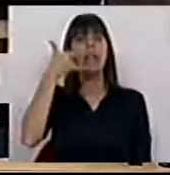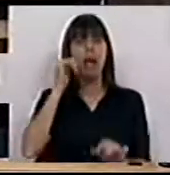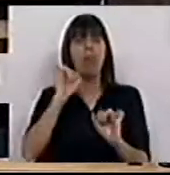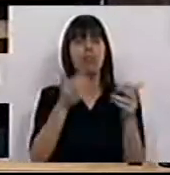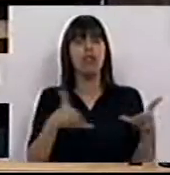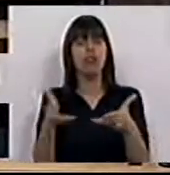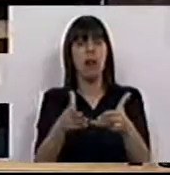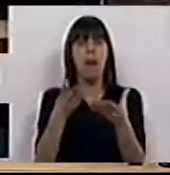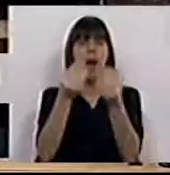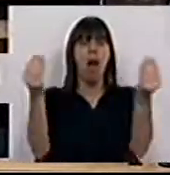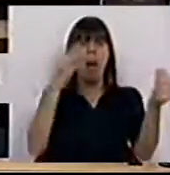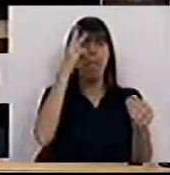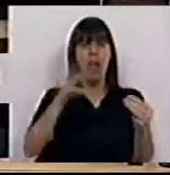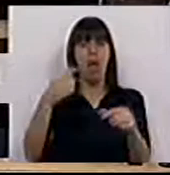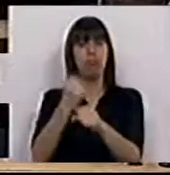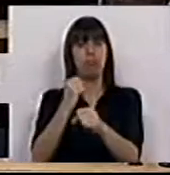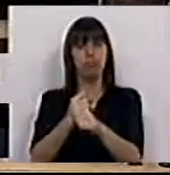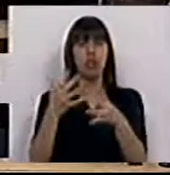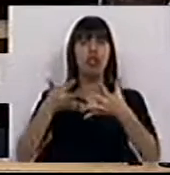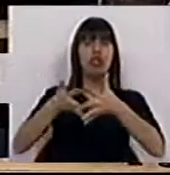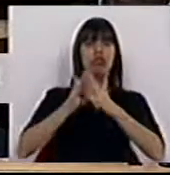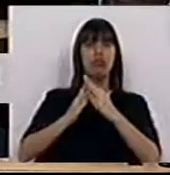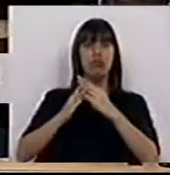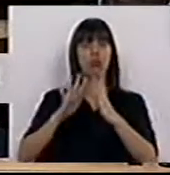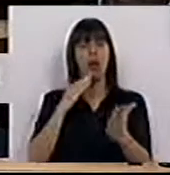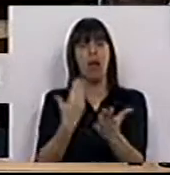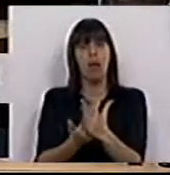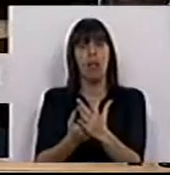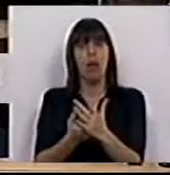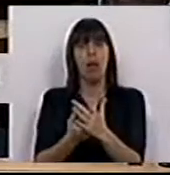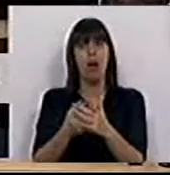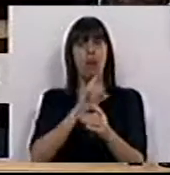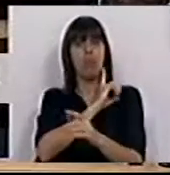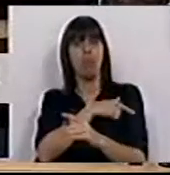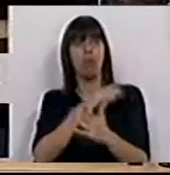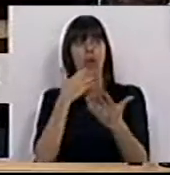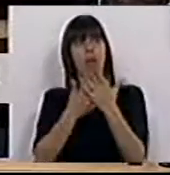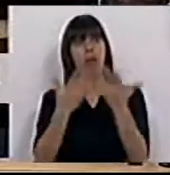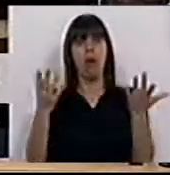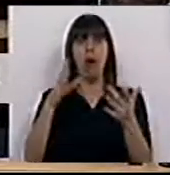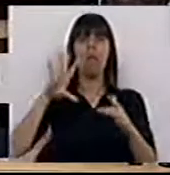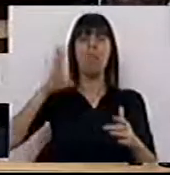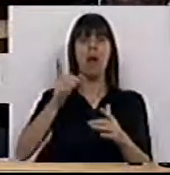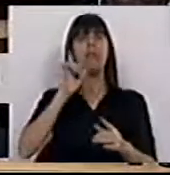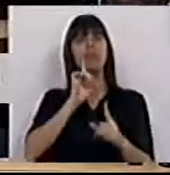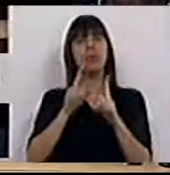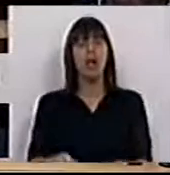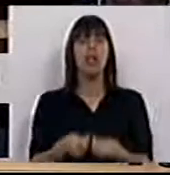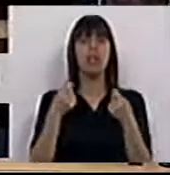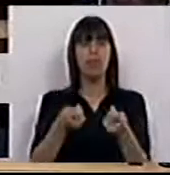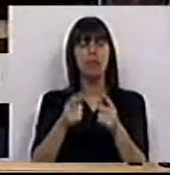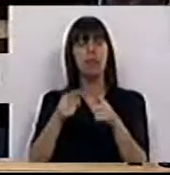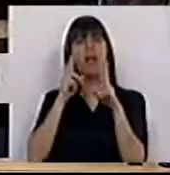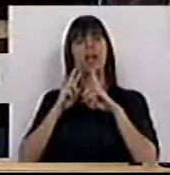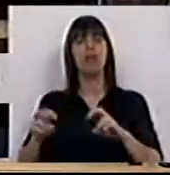estratégica, milhares de trabalhadores, infraestruturas que geram essenciais para a soberania do país, o seu papel no investimento e na